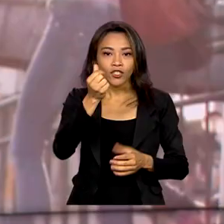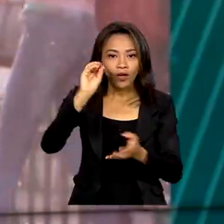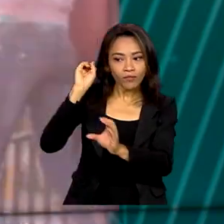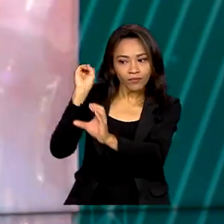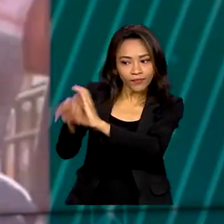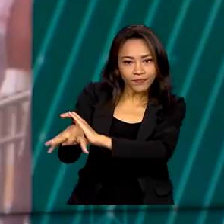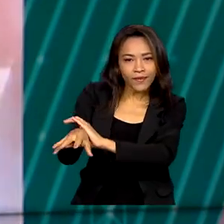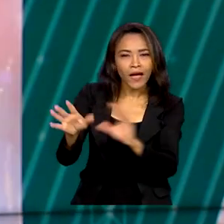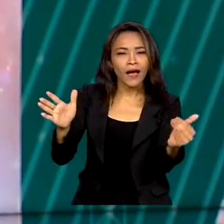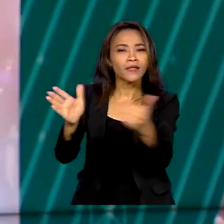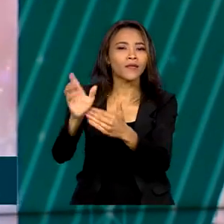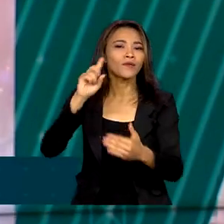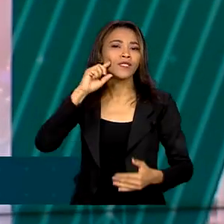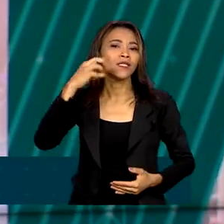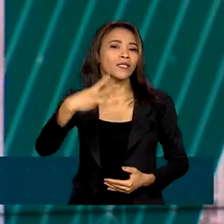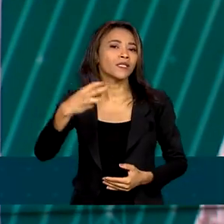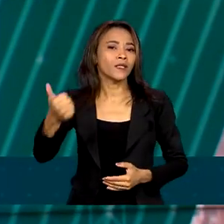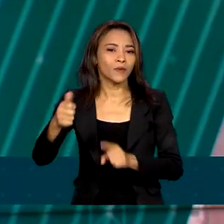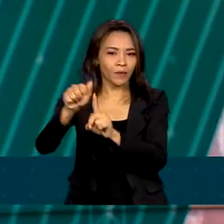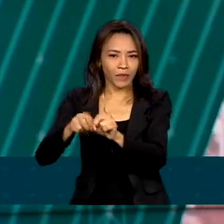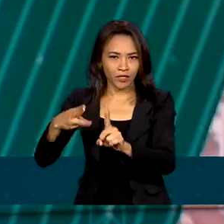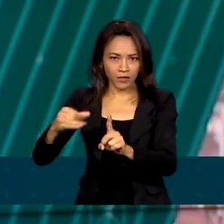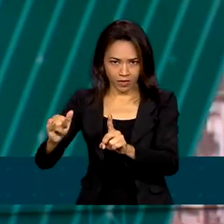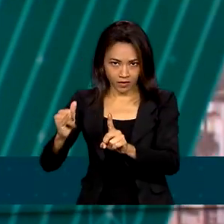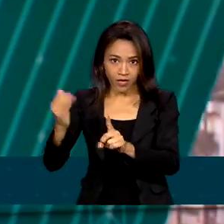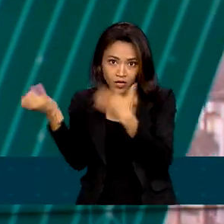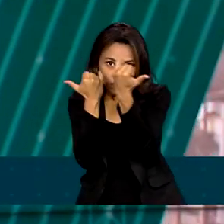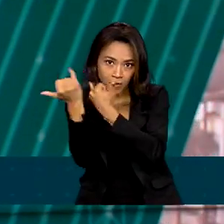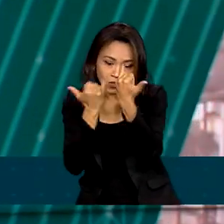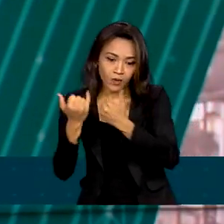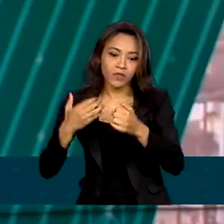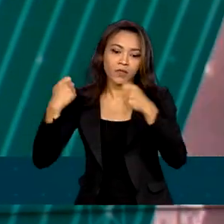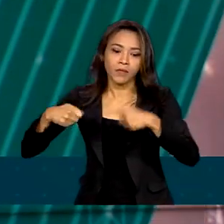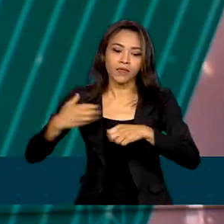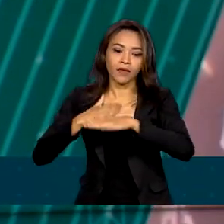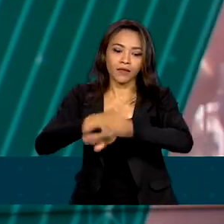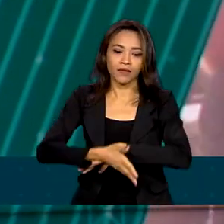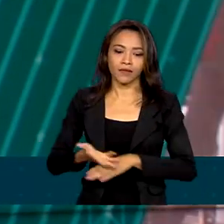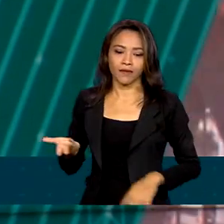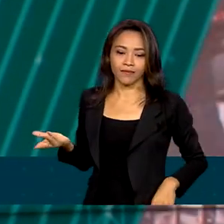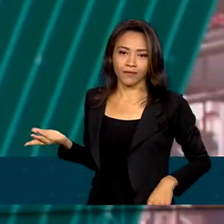31 de março. Para mais informações, é só acessar gov.br barra Receita Federal.